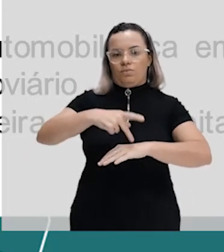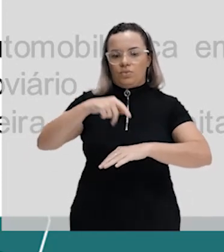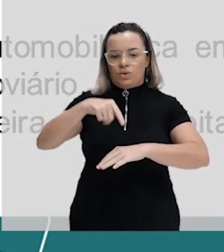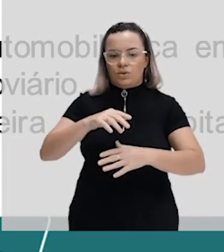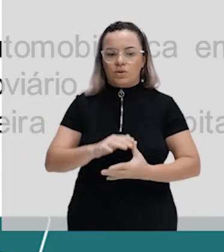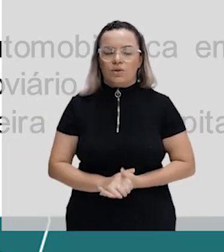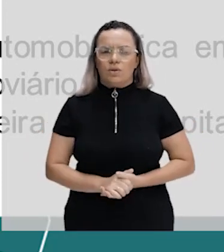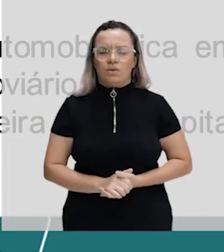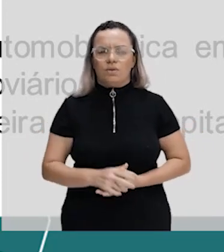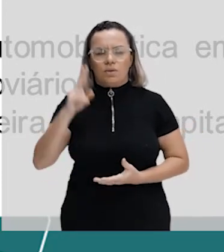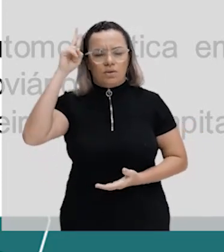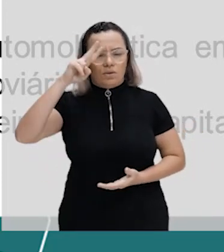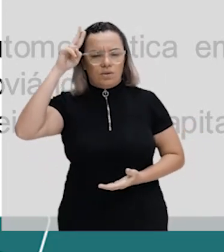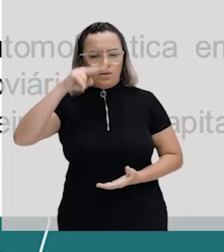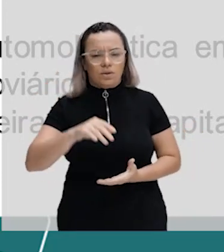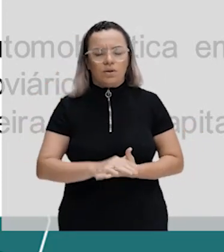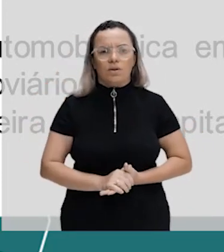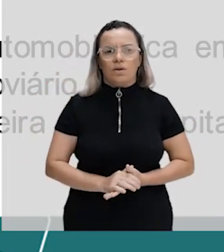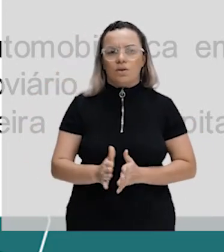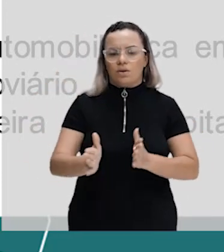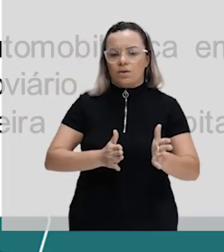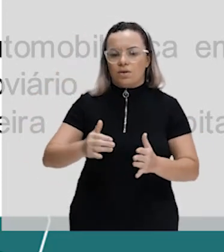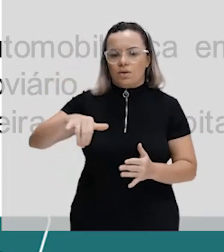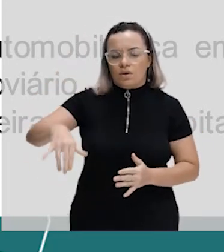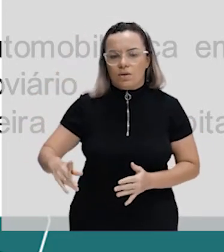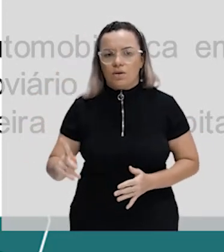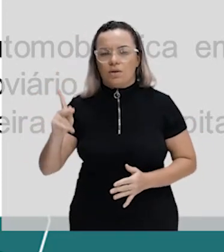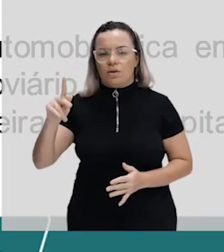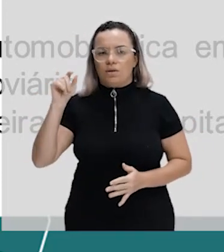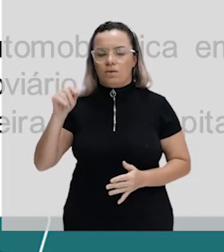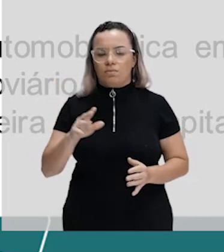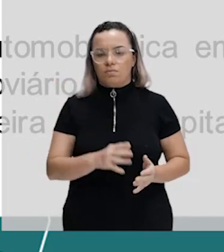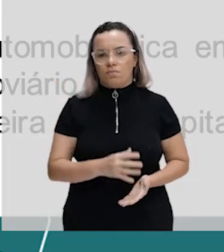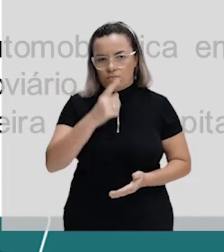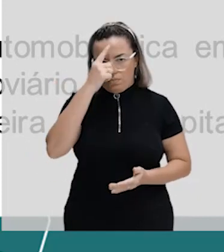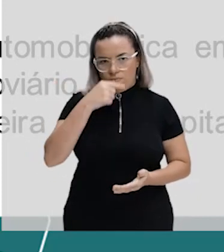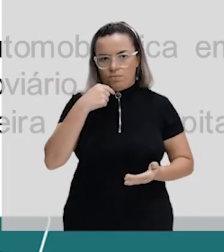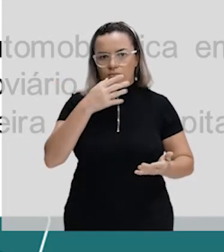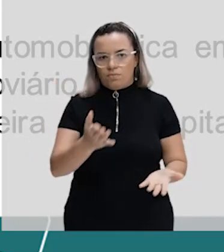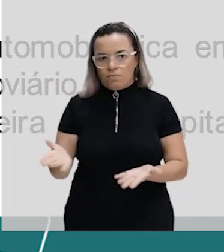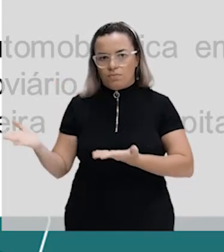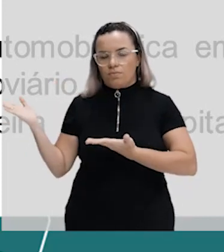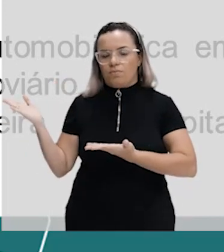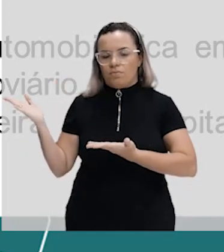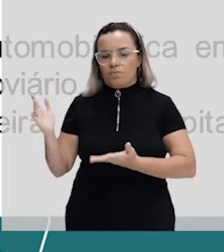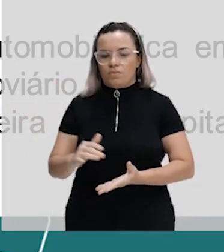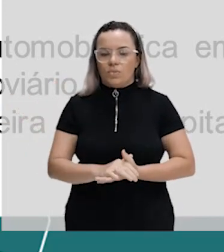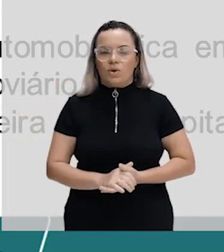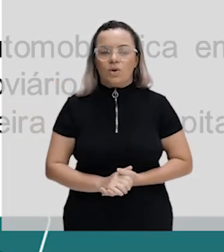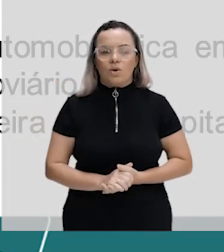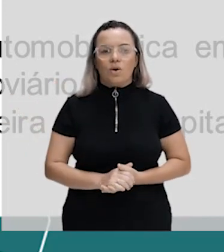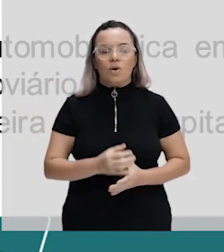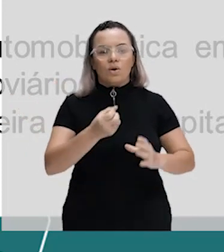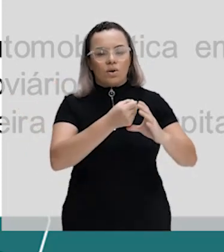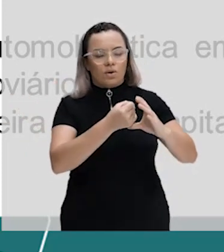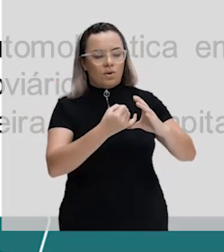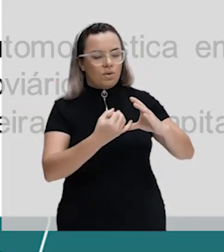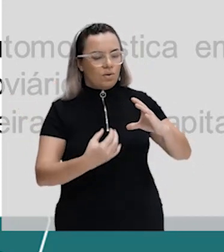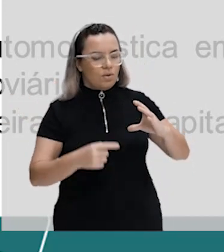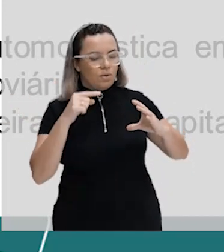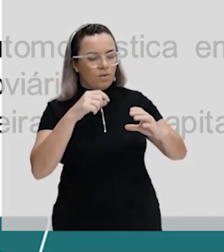período de Juscelino Kubitschek, que está aqui na foto, ele vai ser caracterizado como um período de